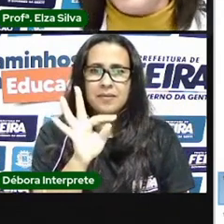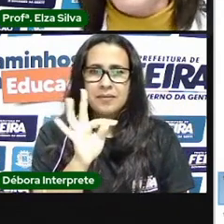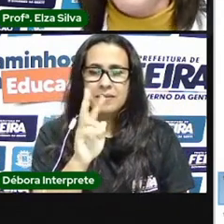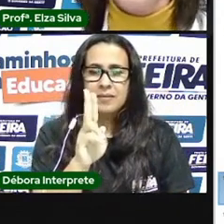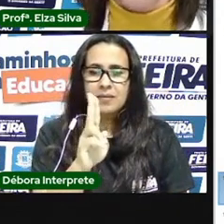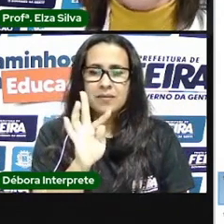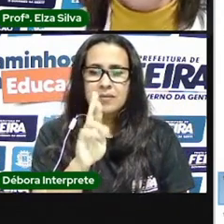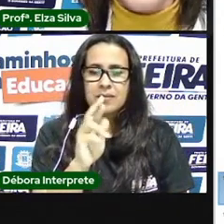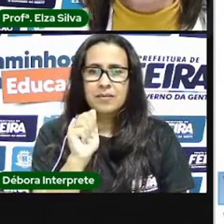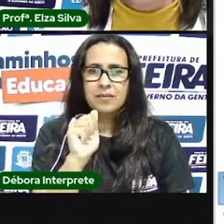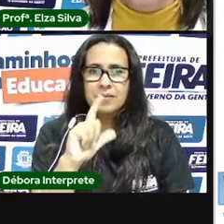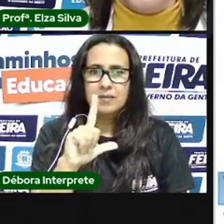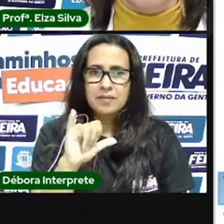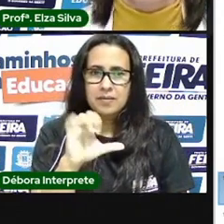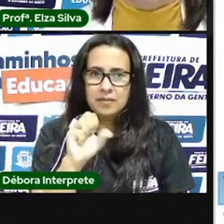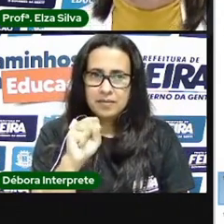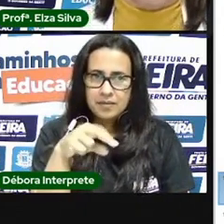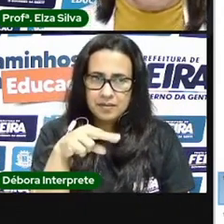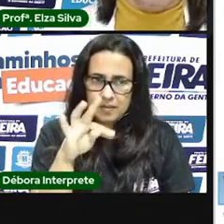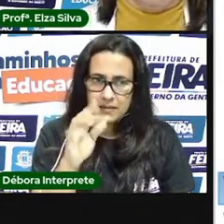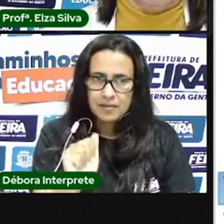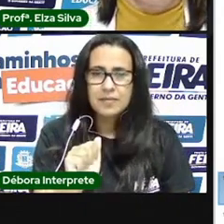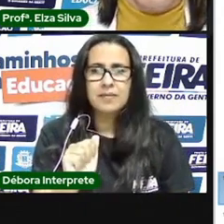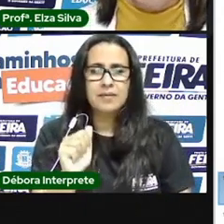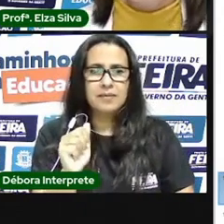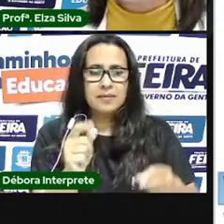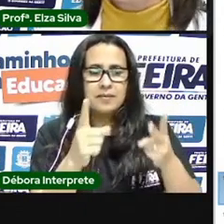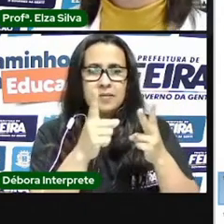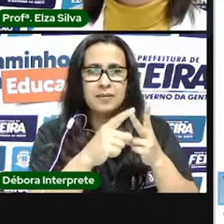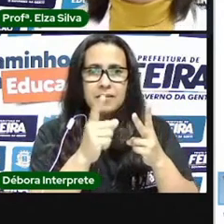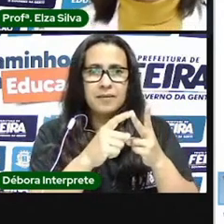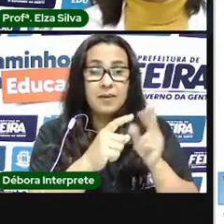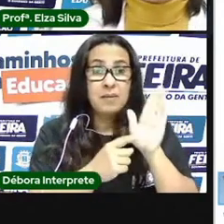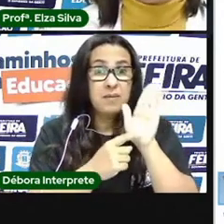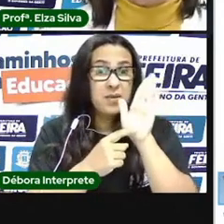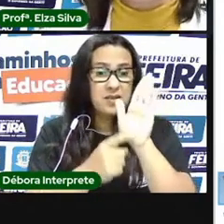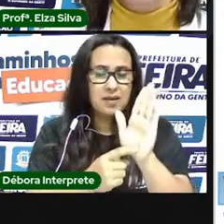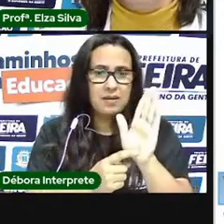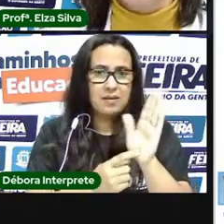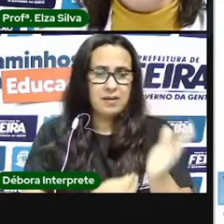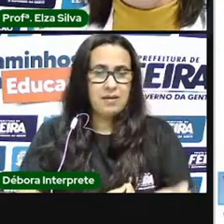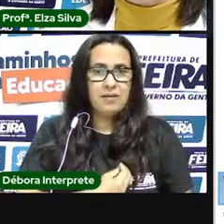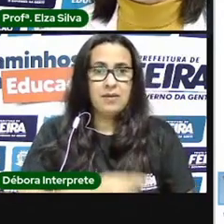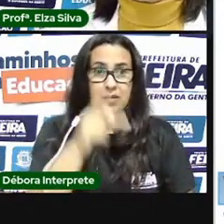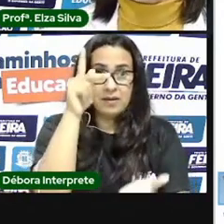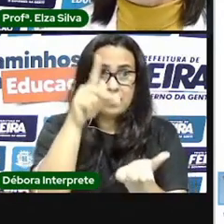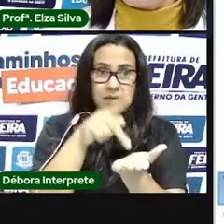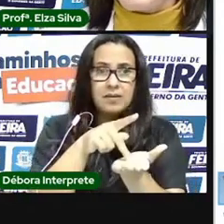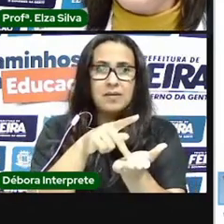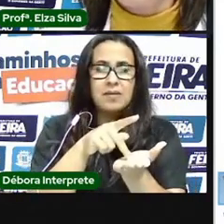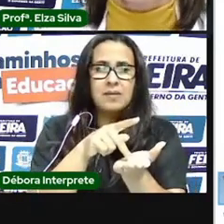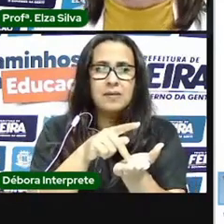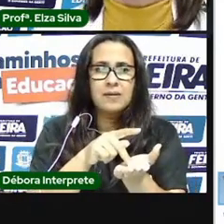realidade o mais fiel possível. Trouxe para vocês um exemplo. Uma